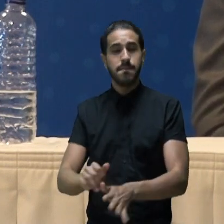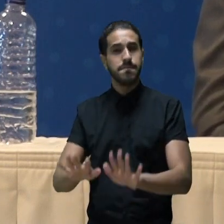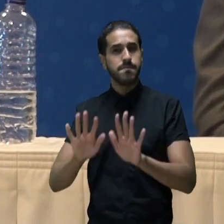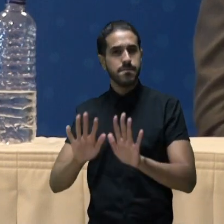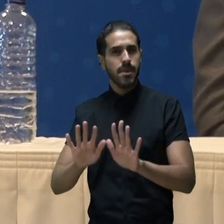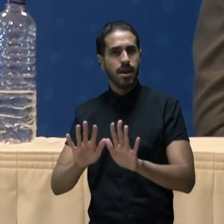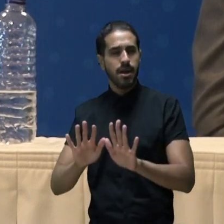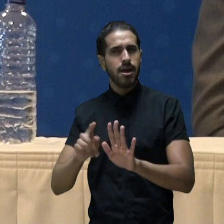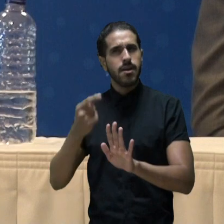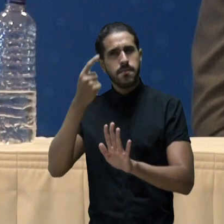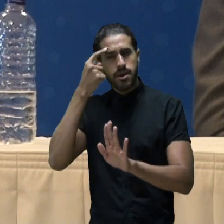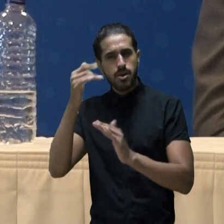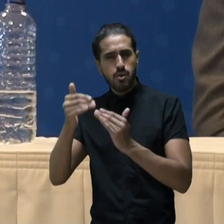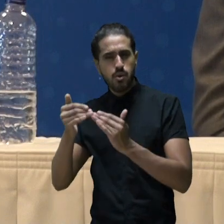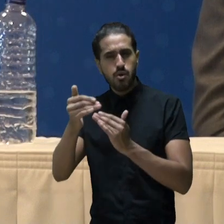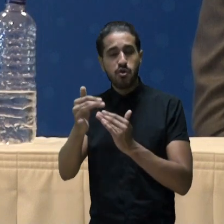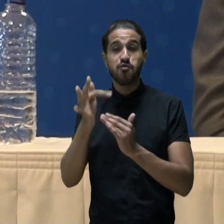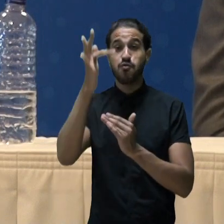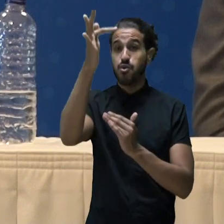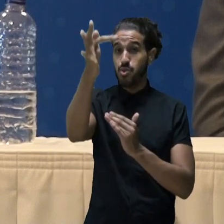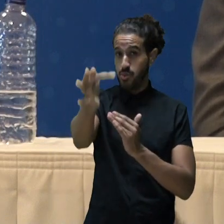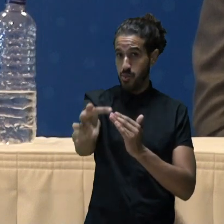mas olha para o futuro